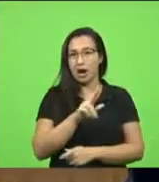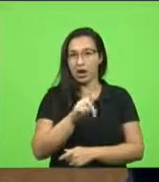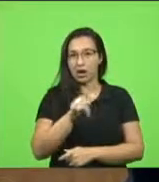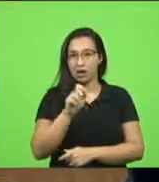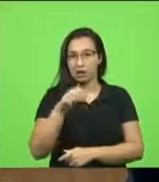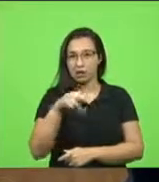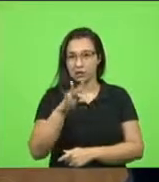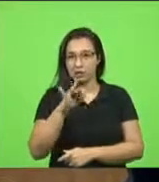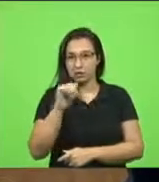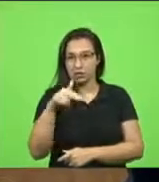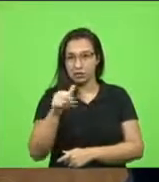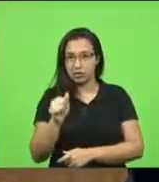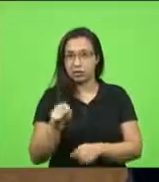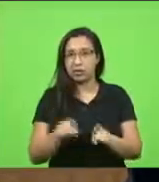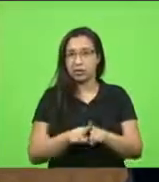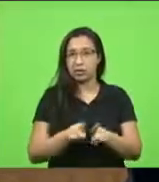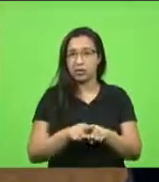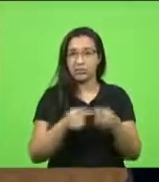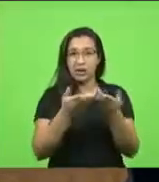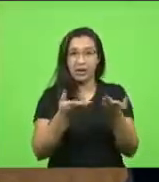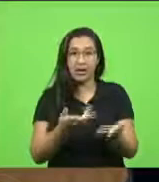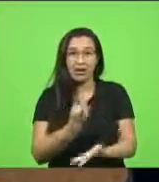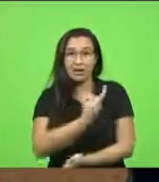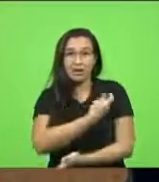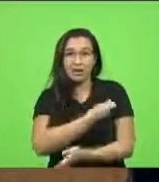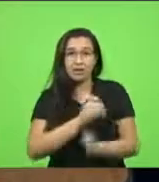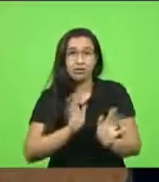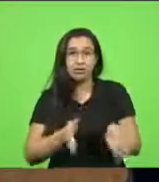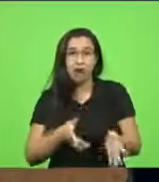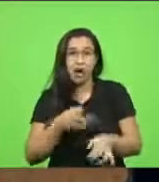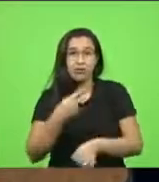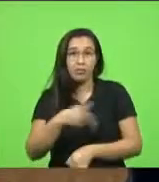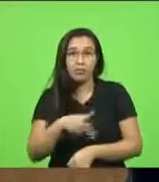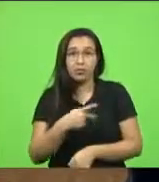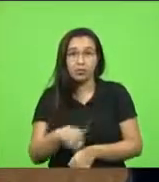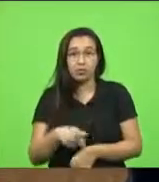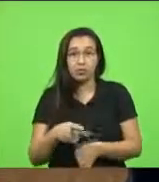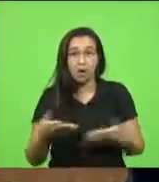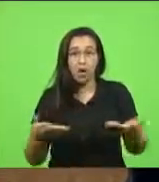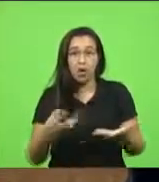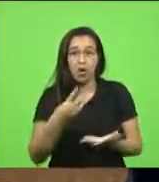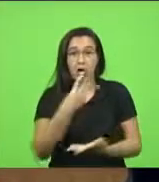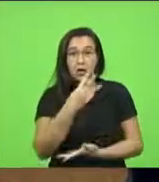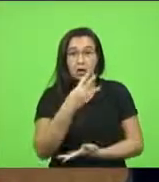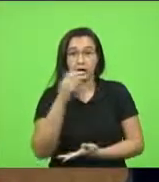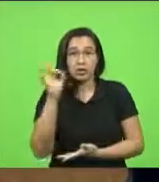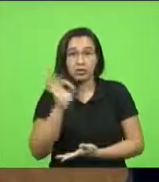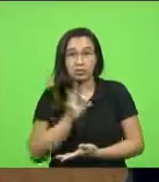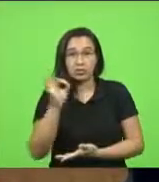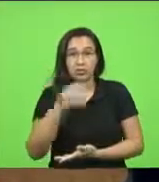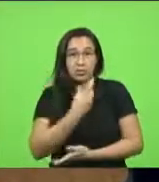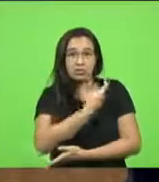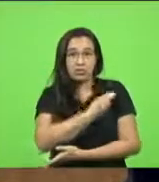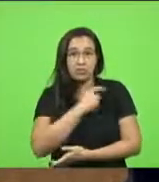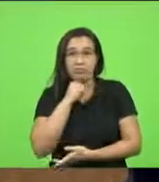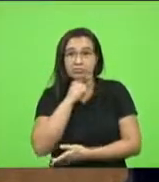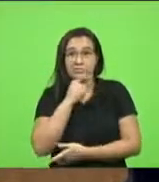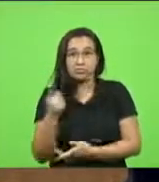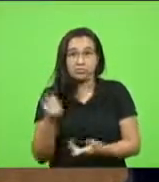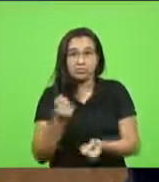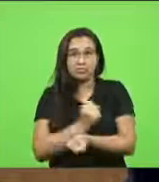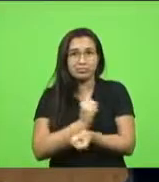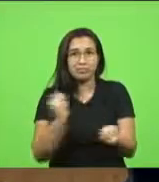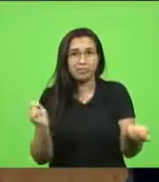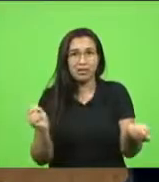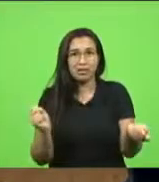agora. O Chile e a Argentina. E nós aqui não chegamos a 3% de vacinação da população brasileira, um caos.